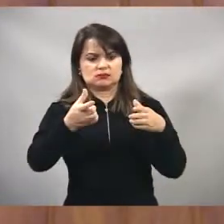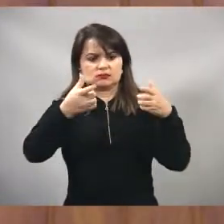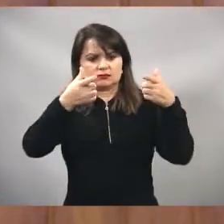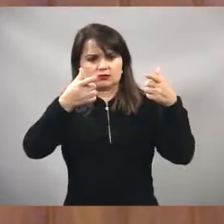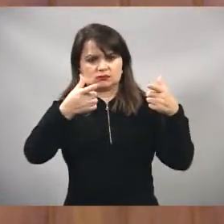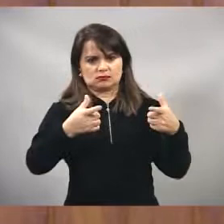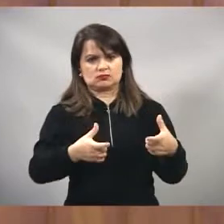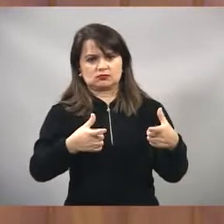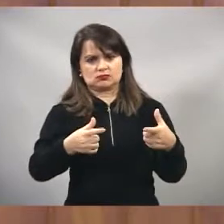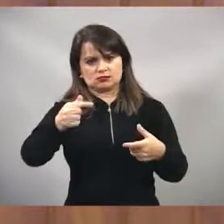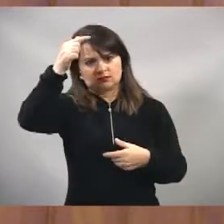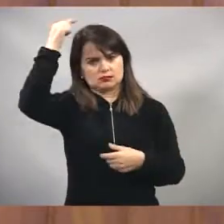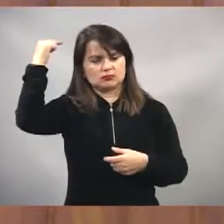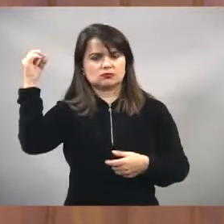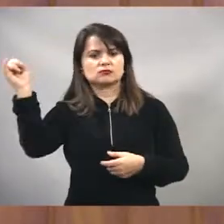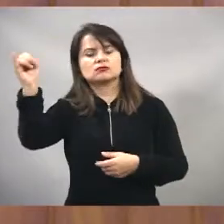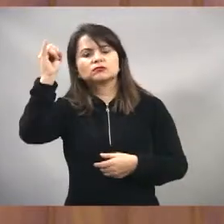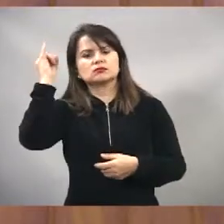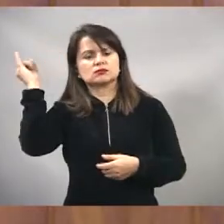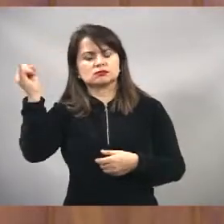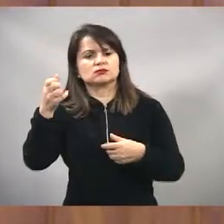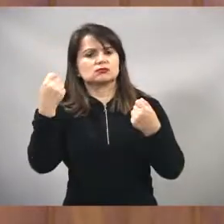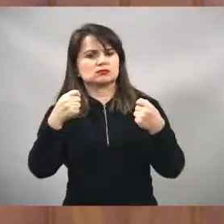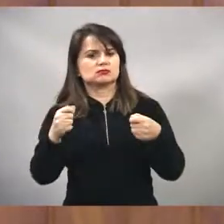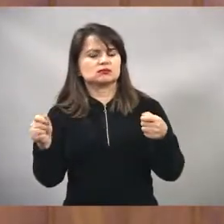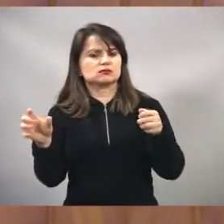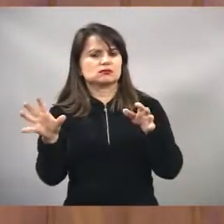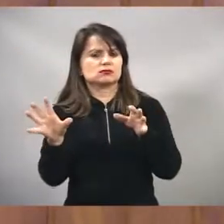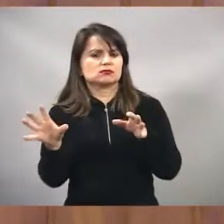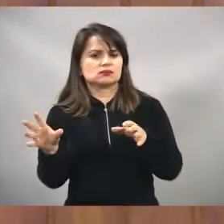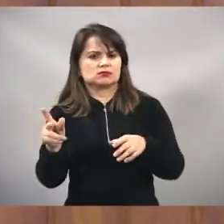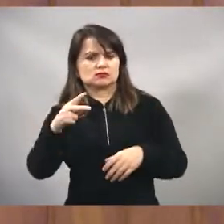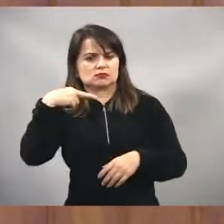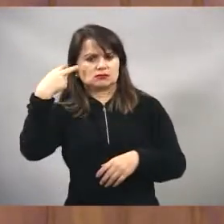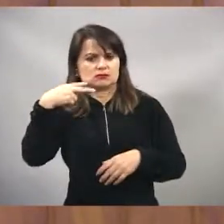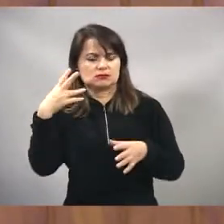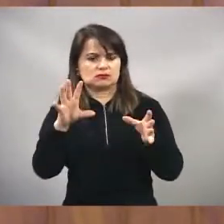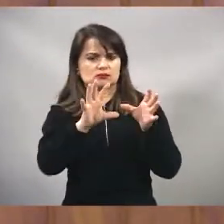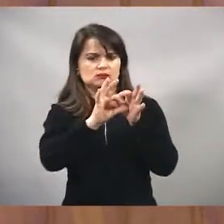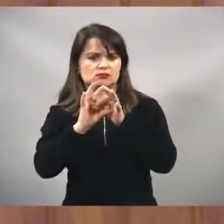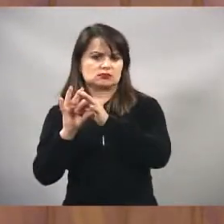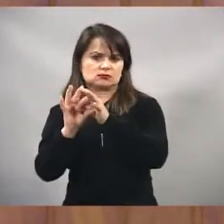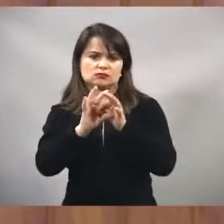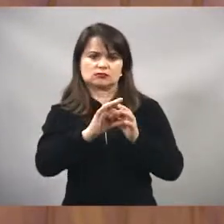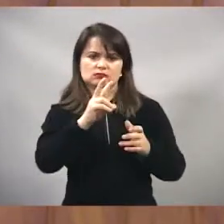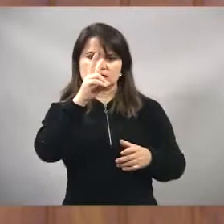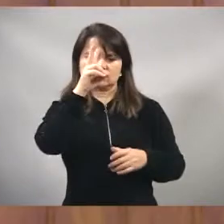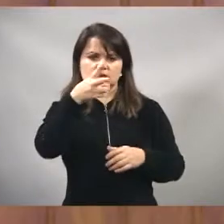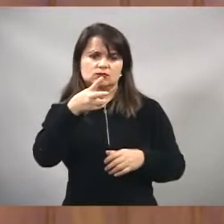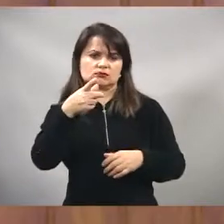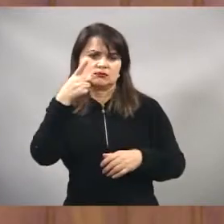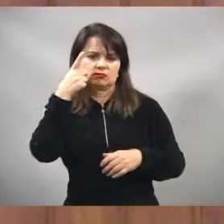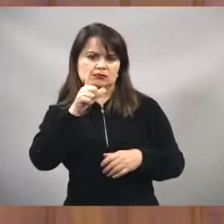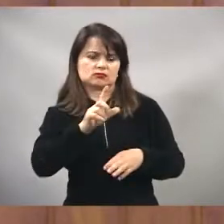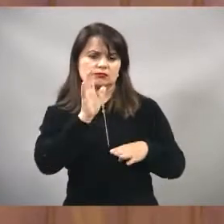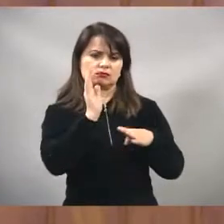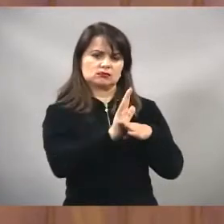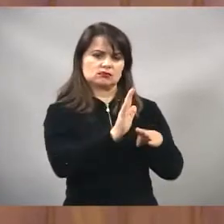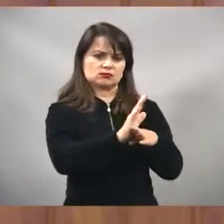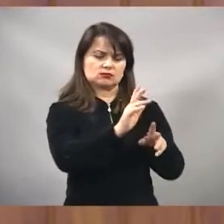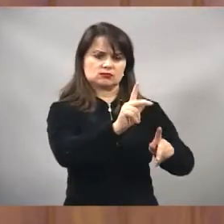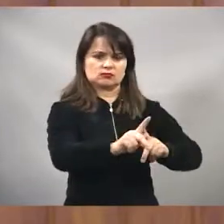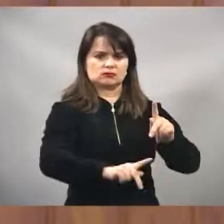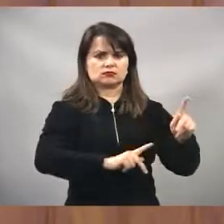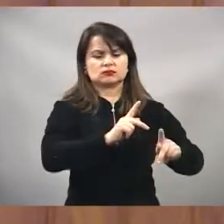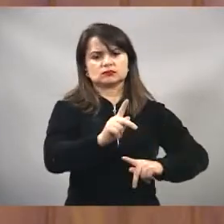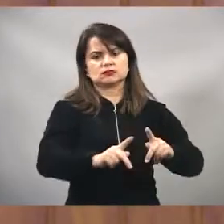força aqui, quantos vereadores, vereador Marcos Toddi, eu acho que tem vários requerimentos naquela rua